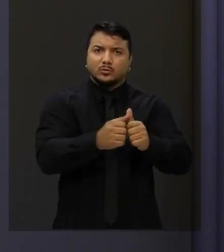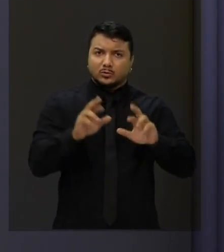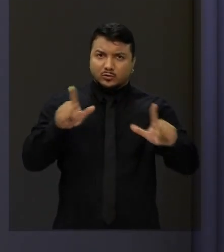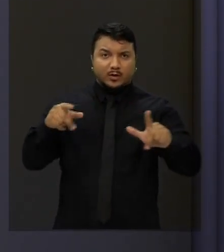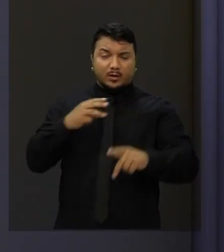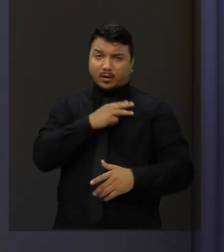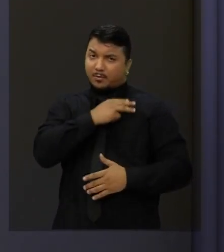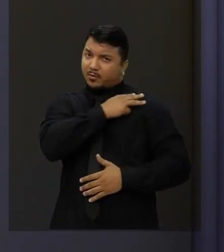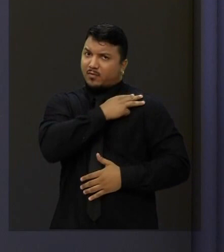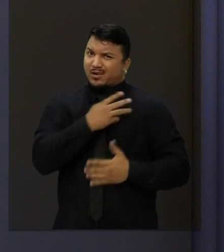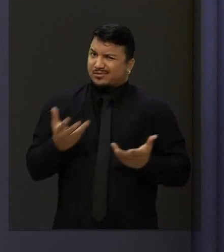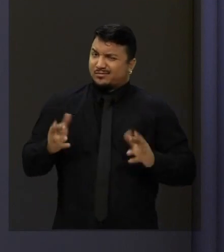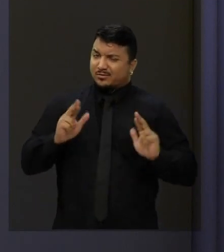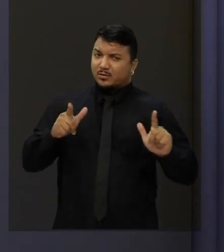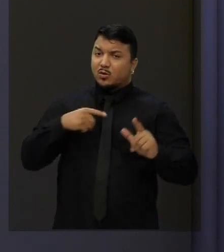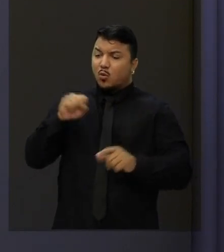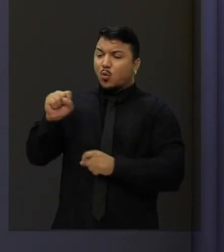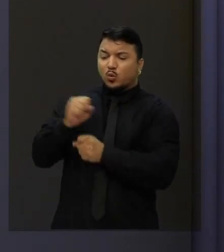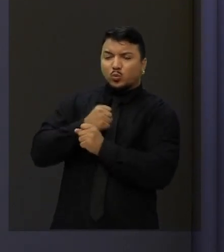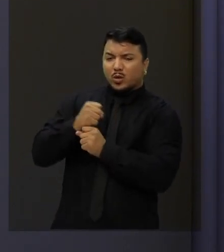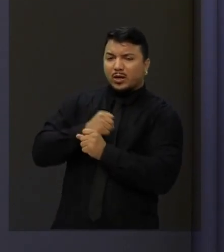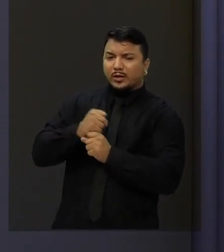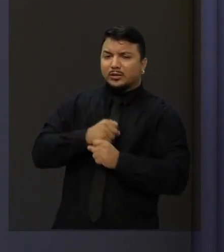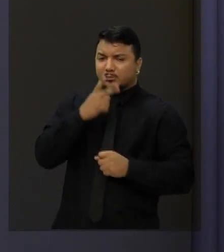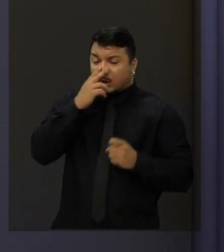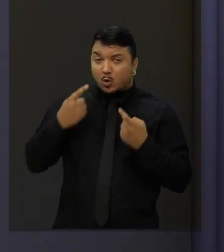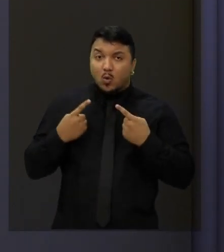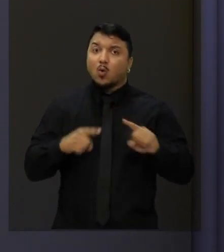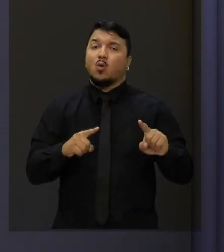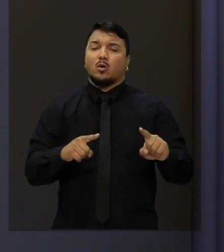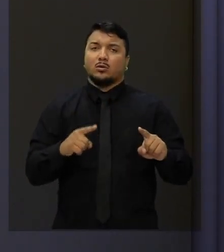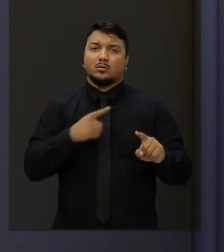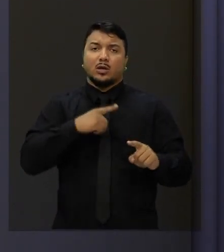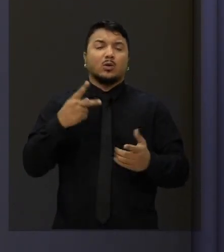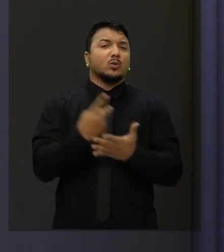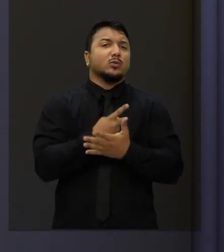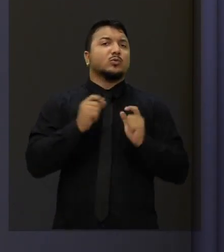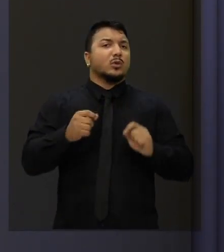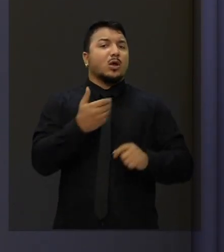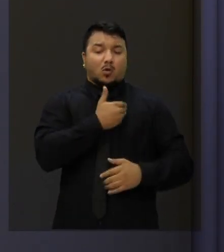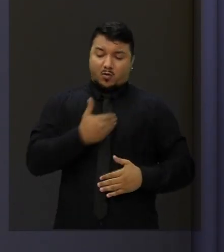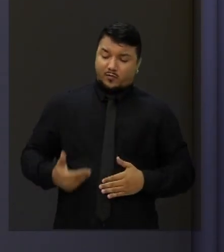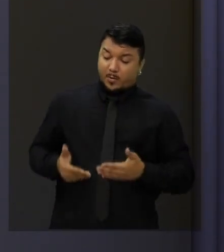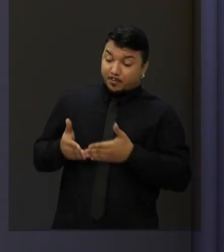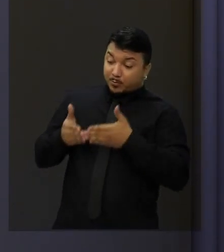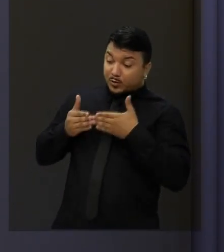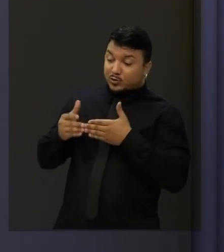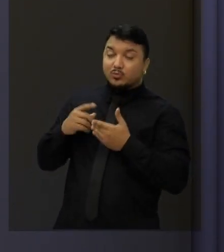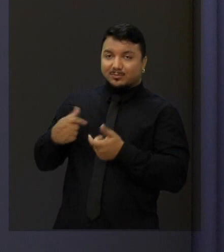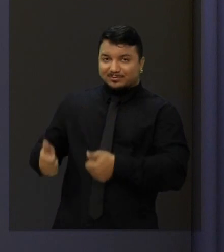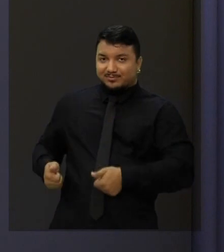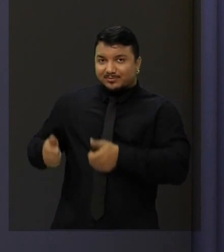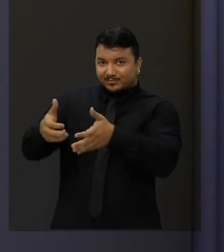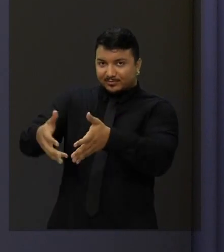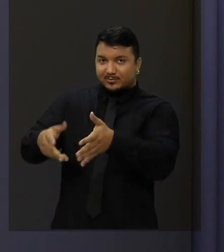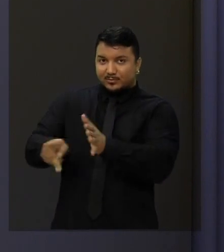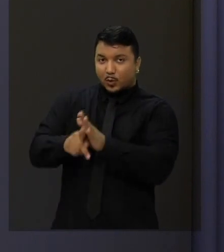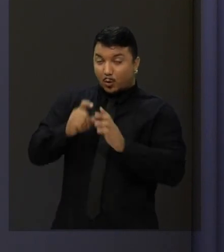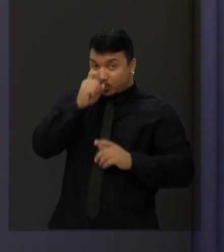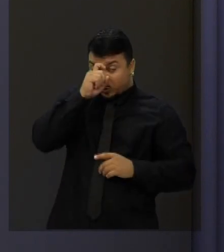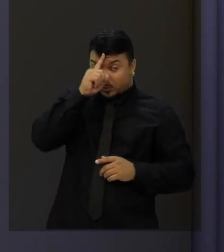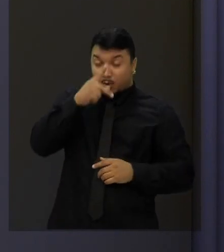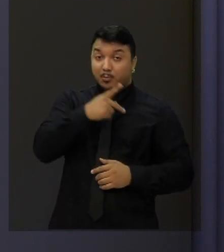Wagner. Passou oito anos contra, ao ponto de quando o governador pediu para colocar recurso, para fazer o hospital